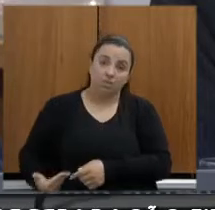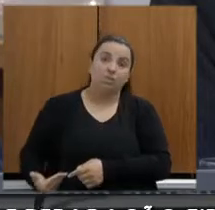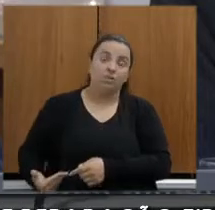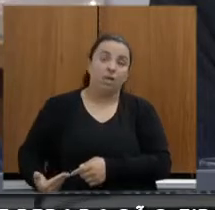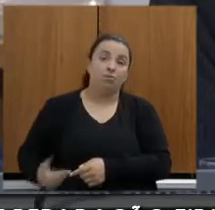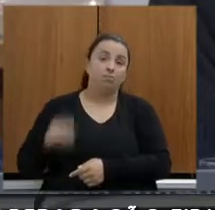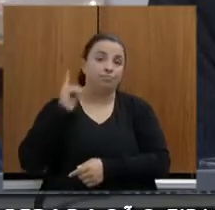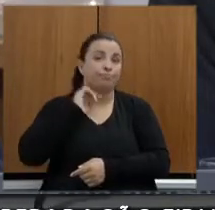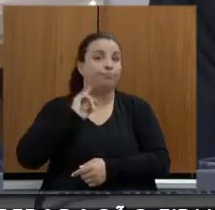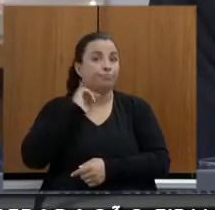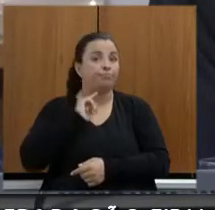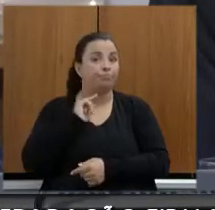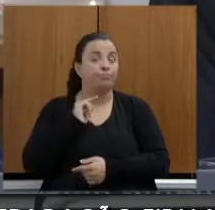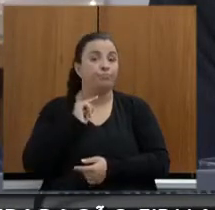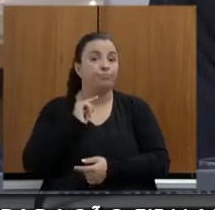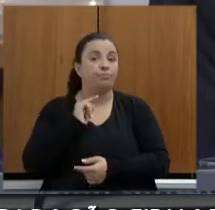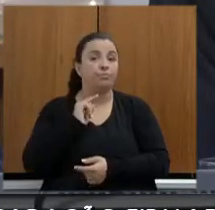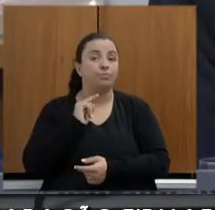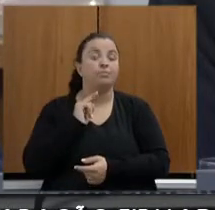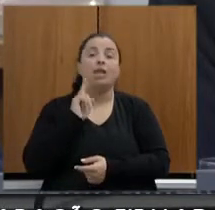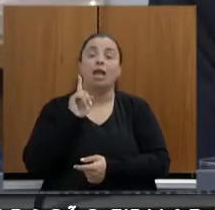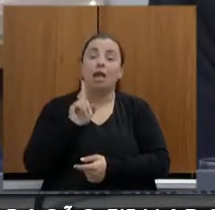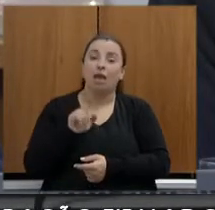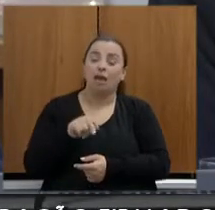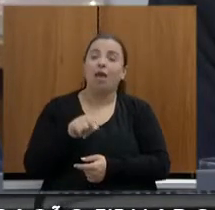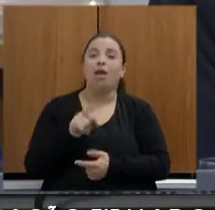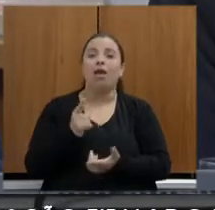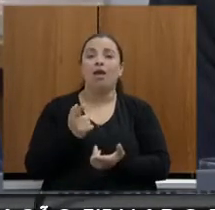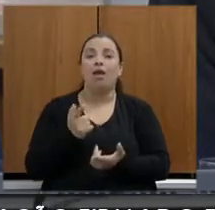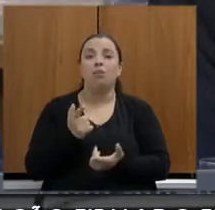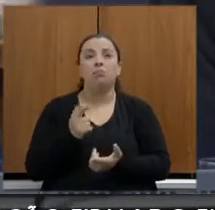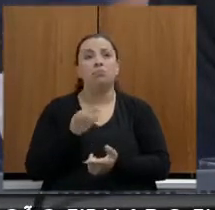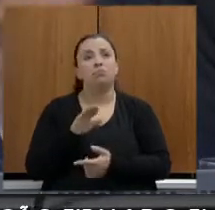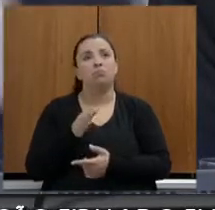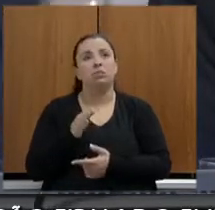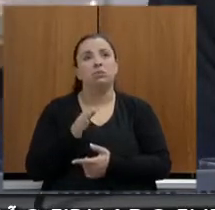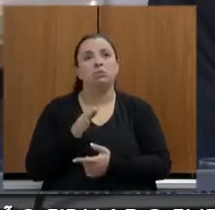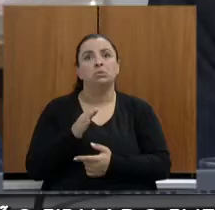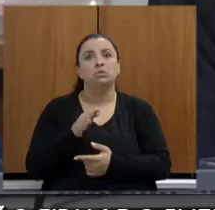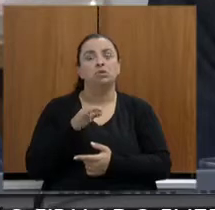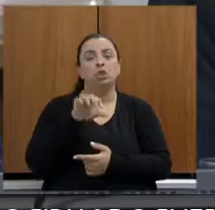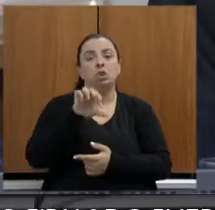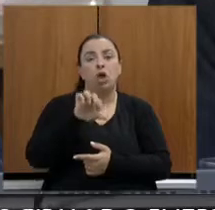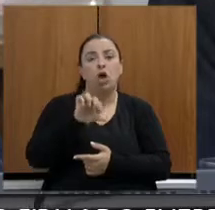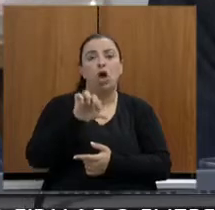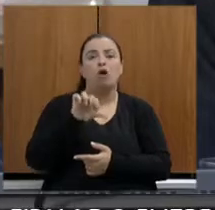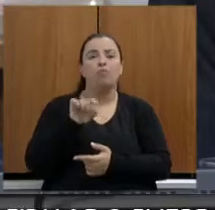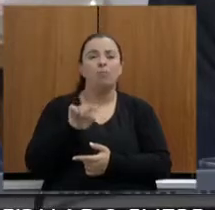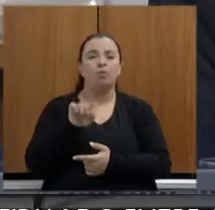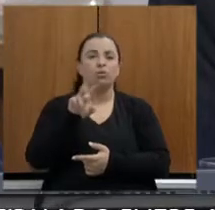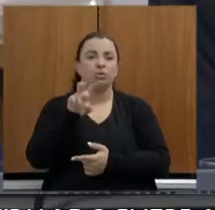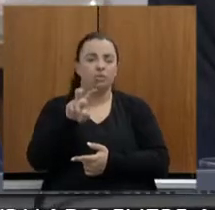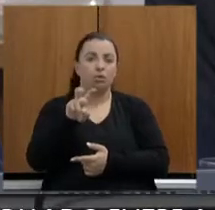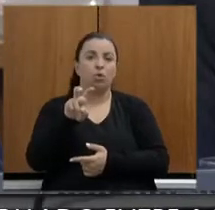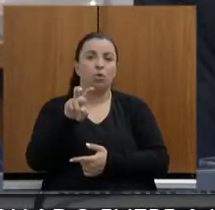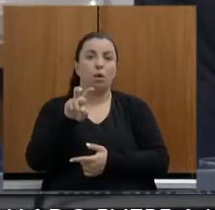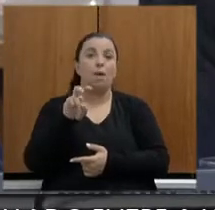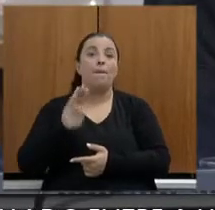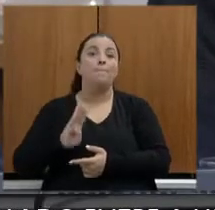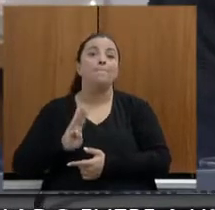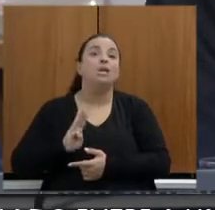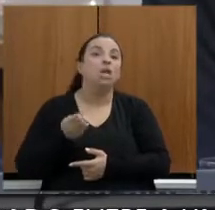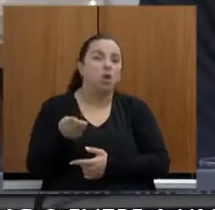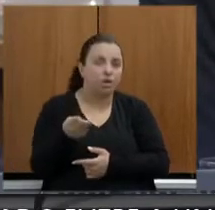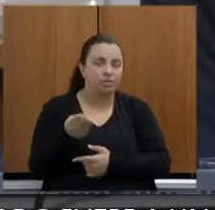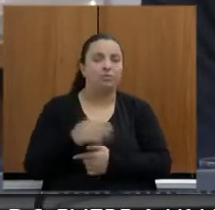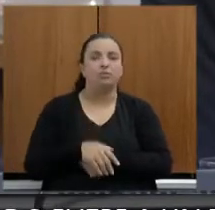eles são da ordem de R$,5 bilhões. R$ 9,5 bilhões por quê? Porque, originalmente,